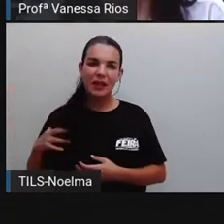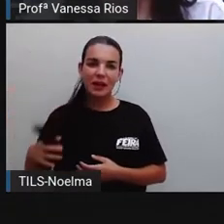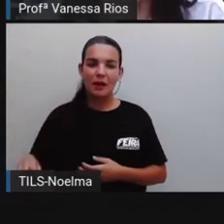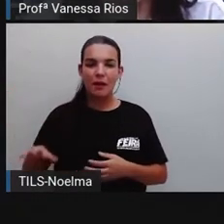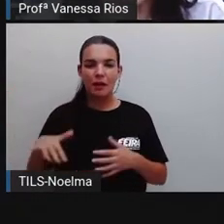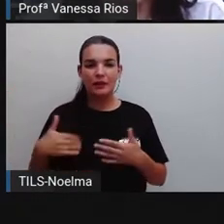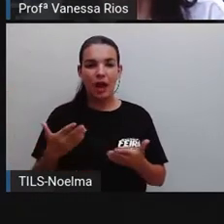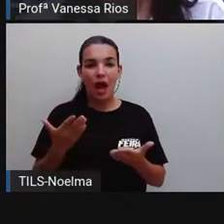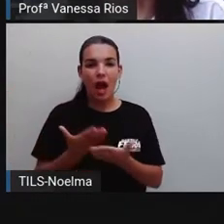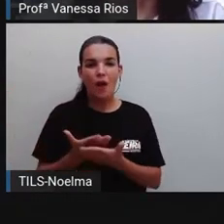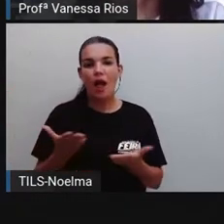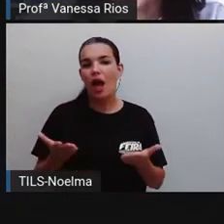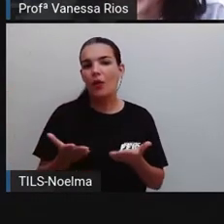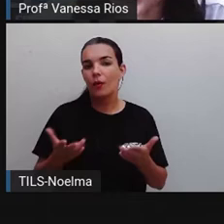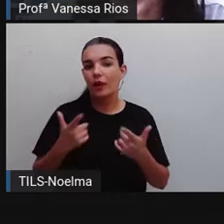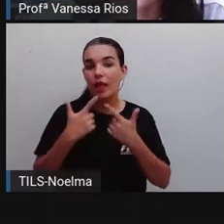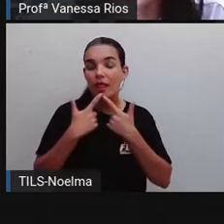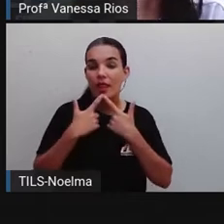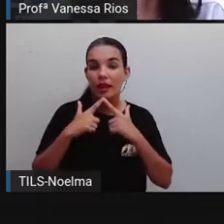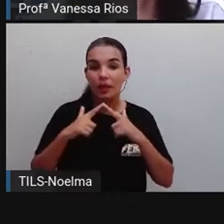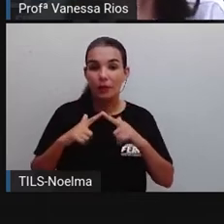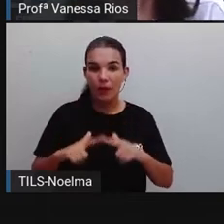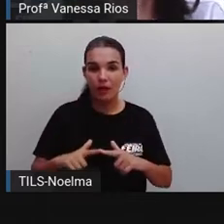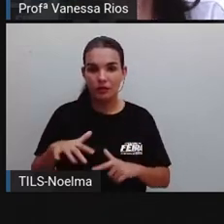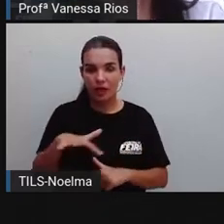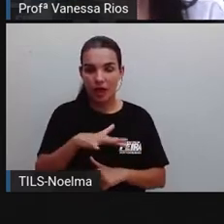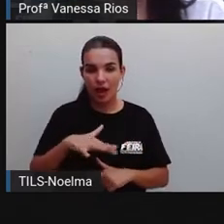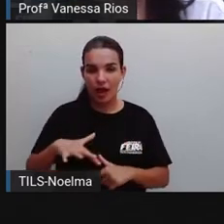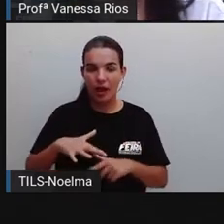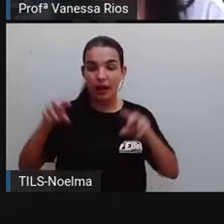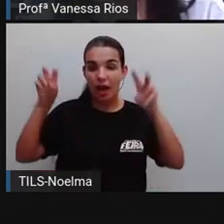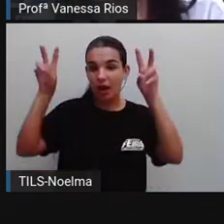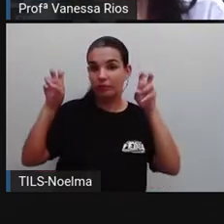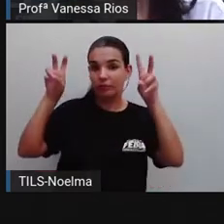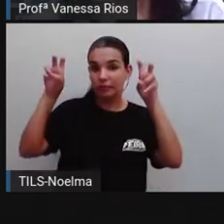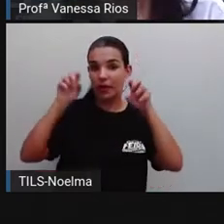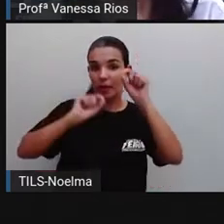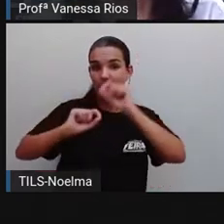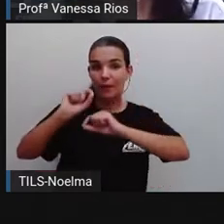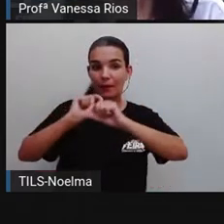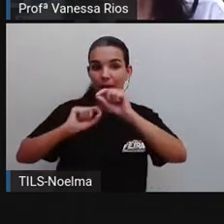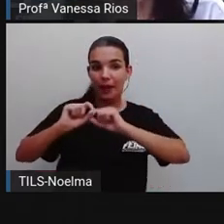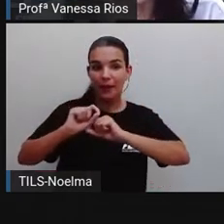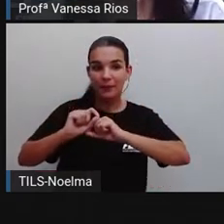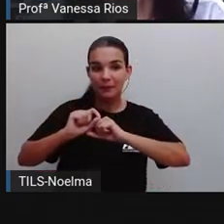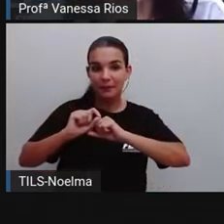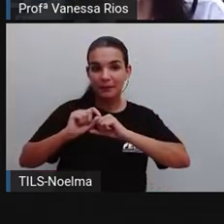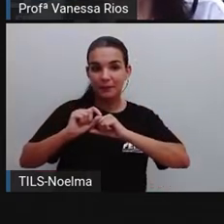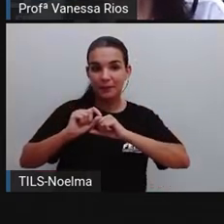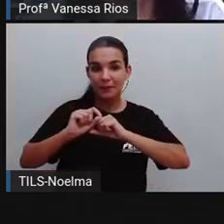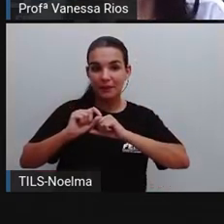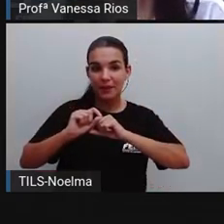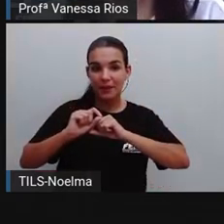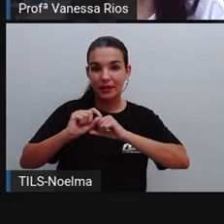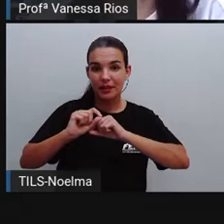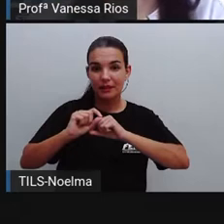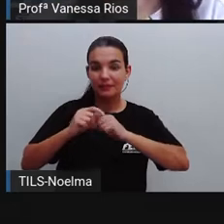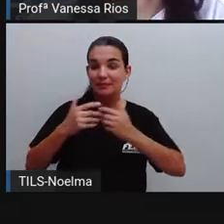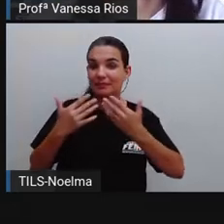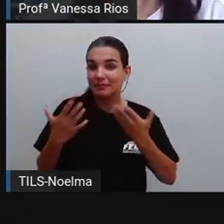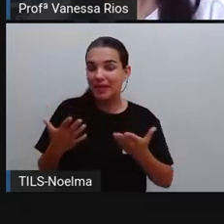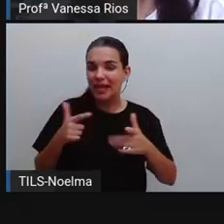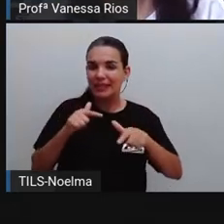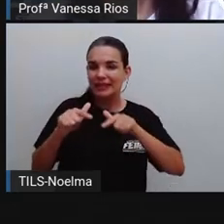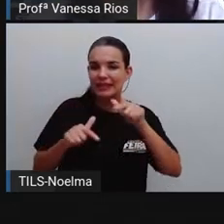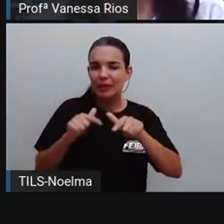aula agora é de linguagens e nesta aula de linguagens nós vamos estudar sobre, hum,